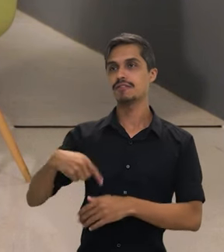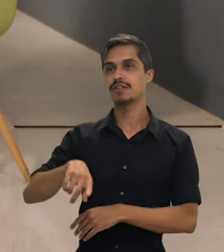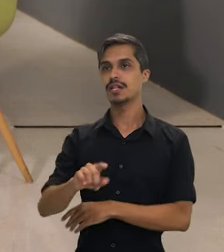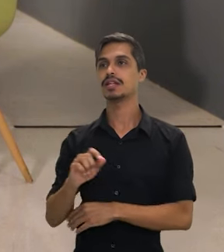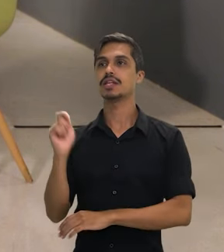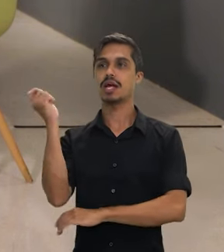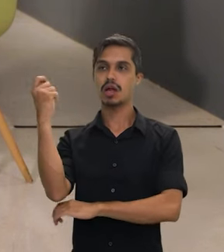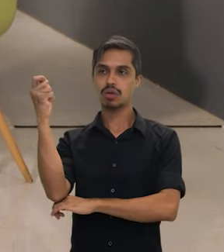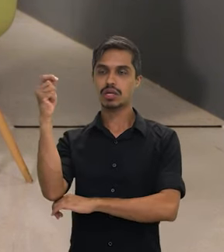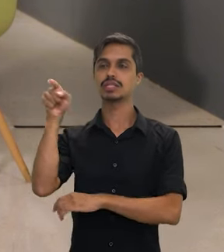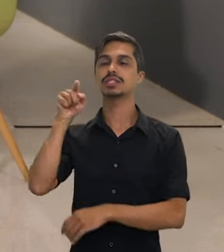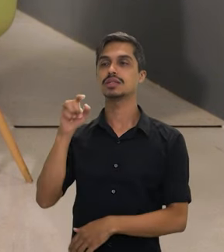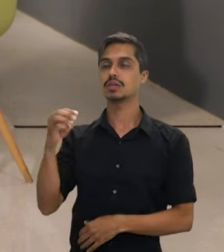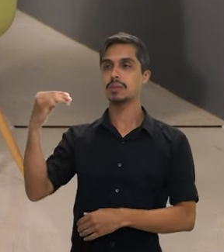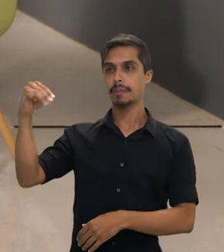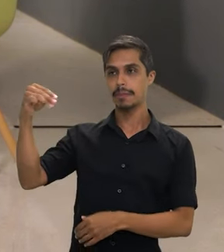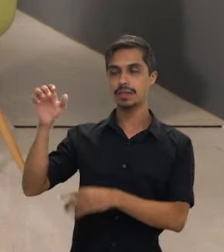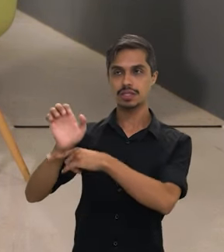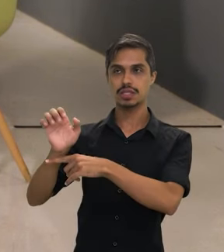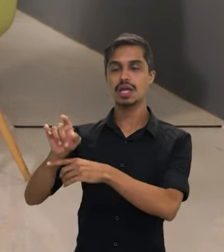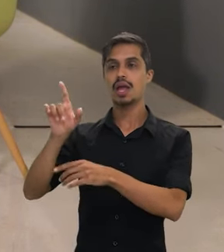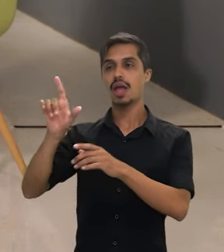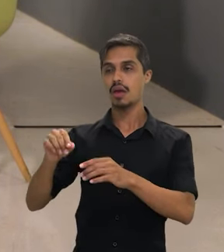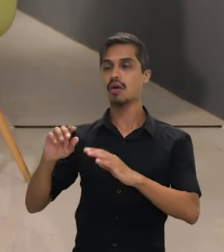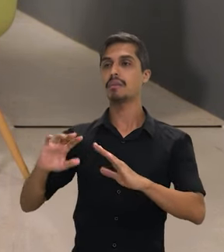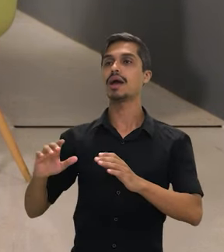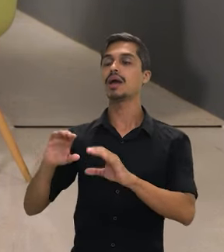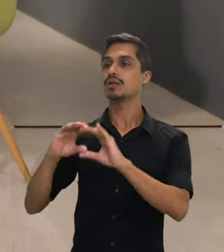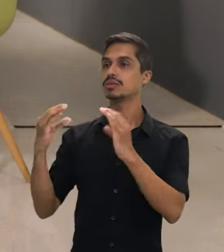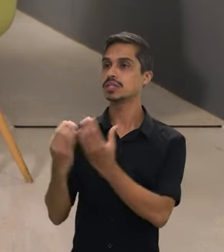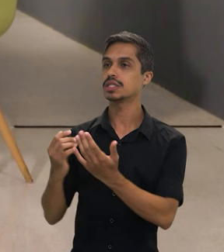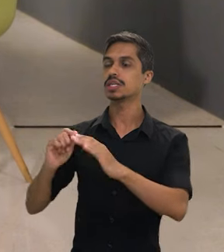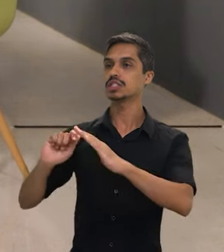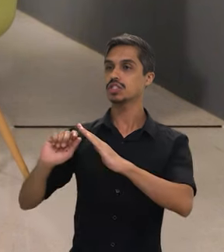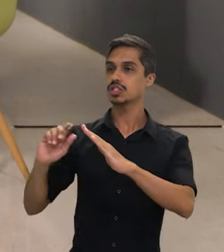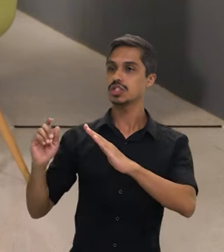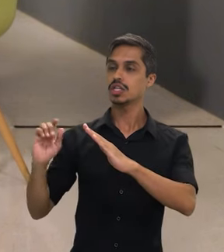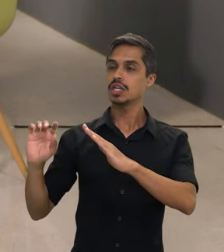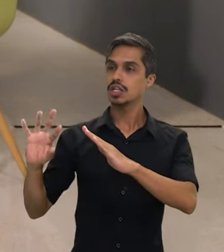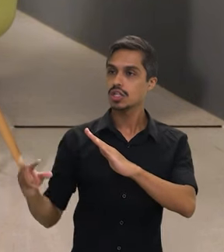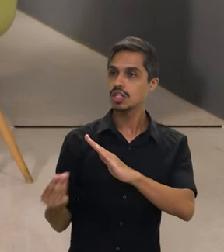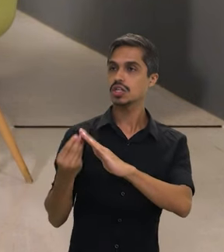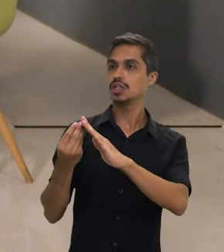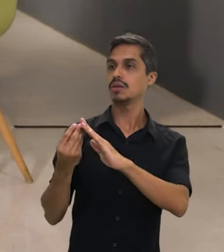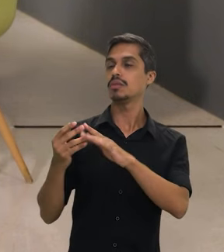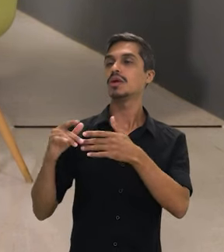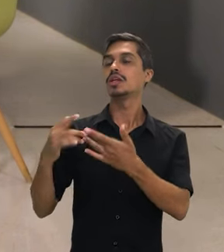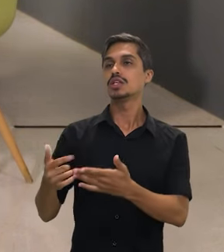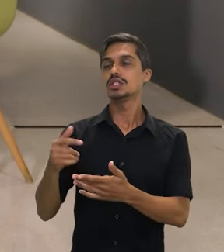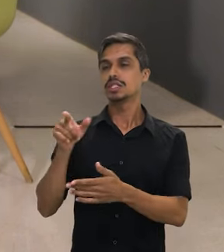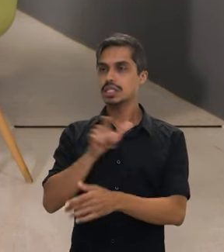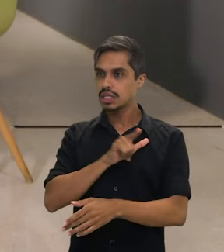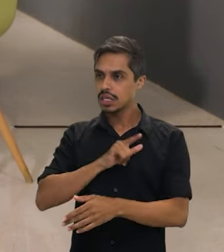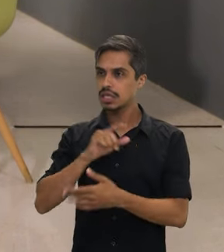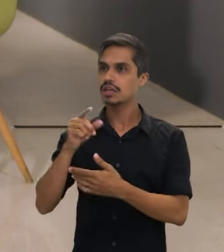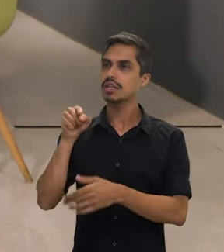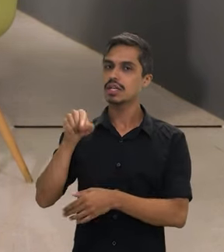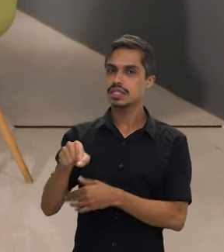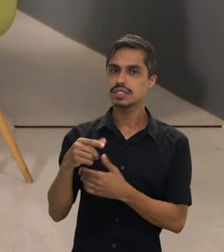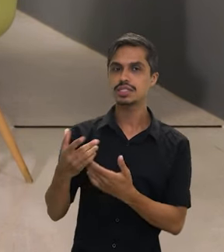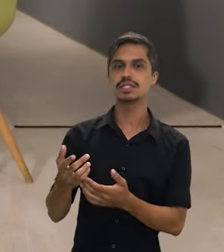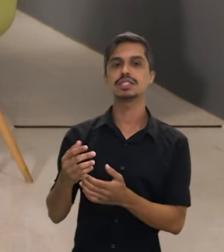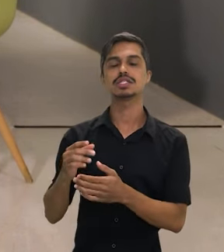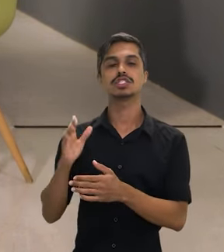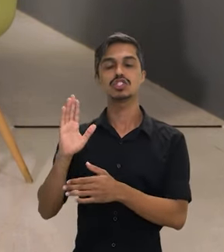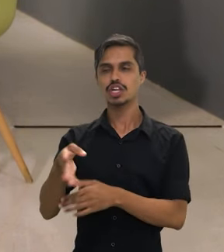Alcântara, no Maranhão, que é uma comunidade quilombola, né? A gente tem esse histórico, e já esteve em outras